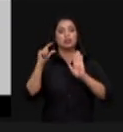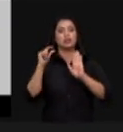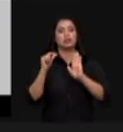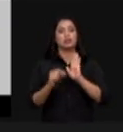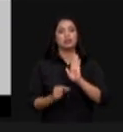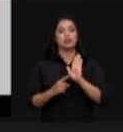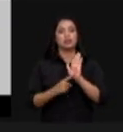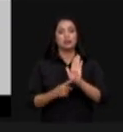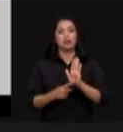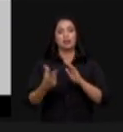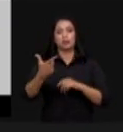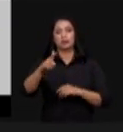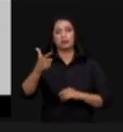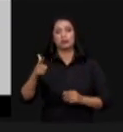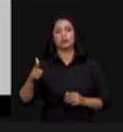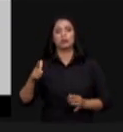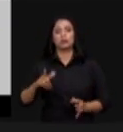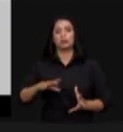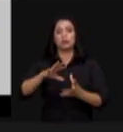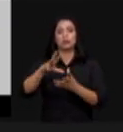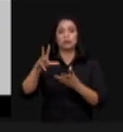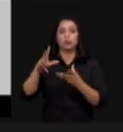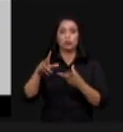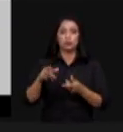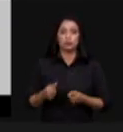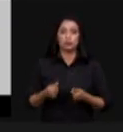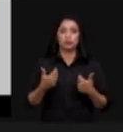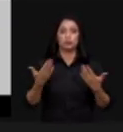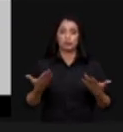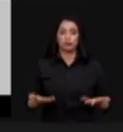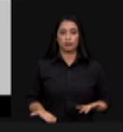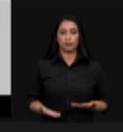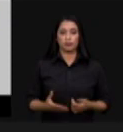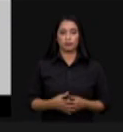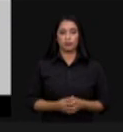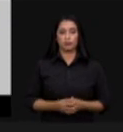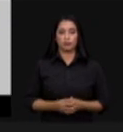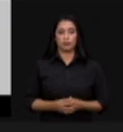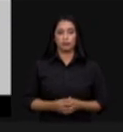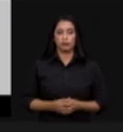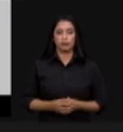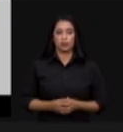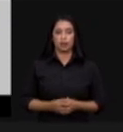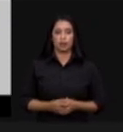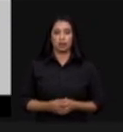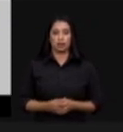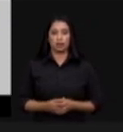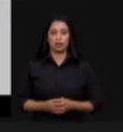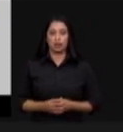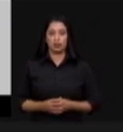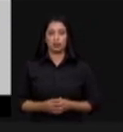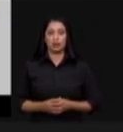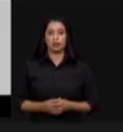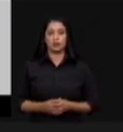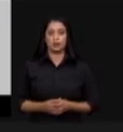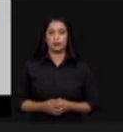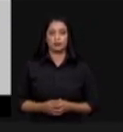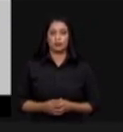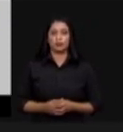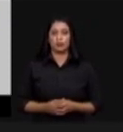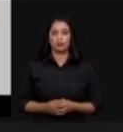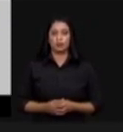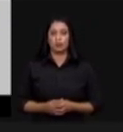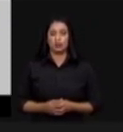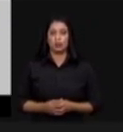do resto do mundo não é porque com o histórico que nos pôs sempre à frente do nosso